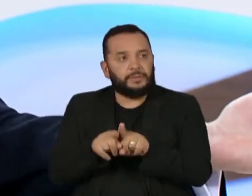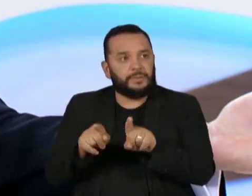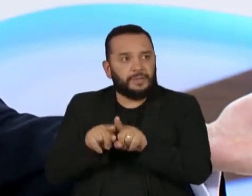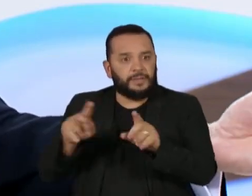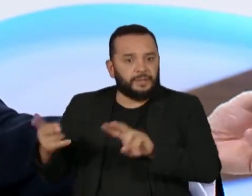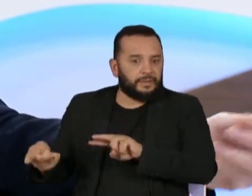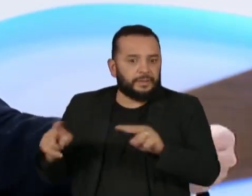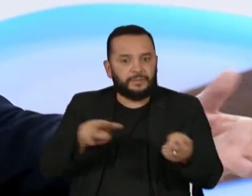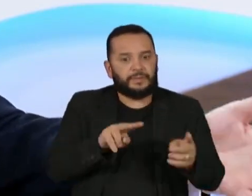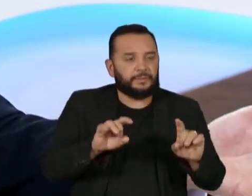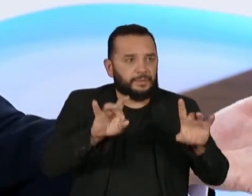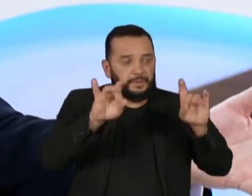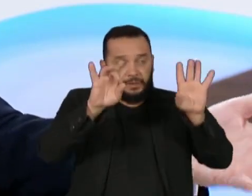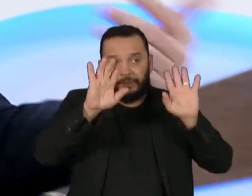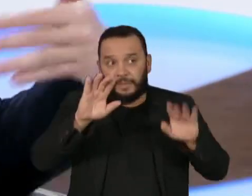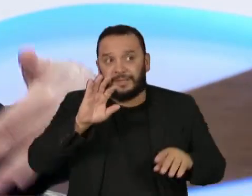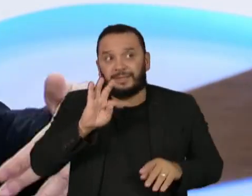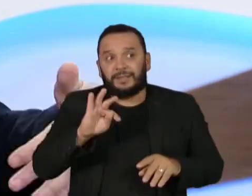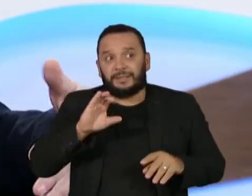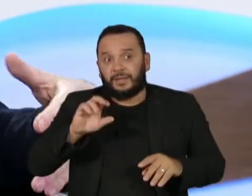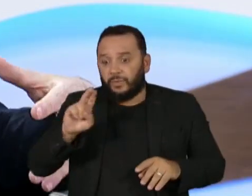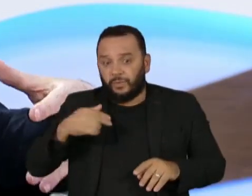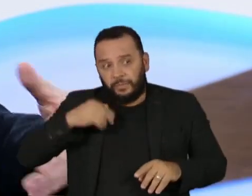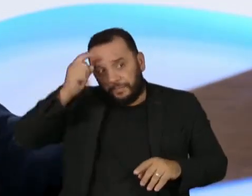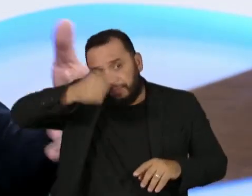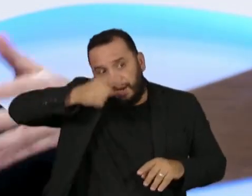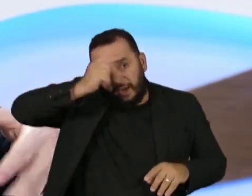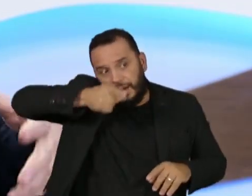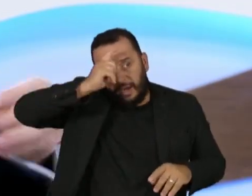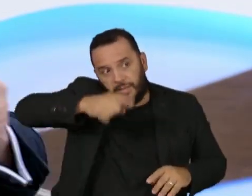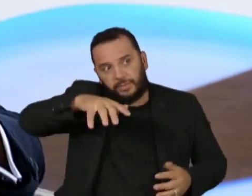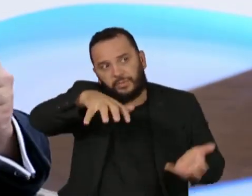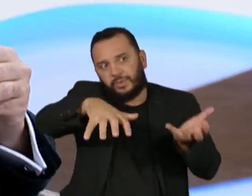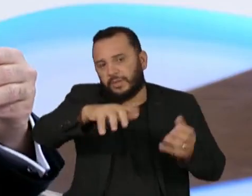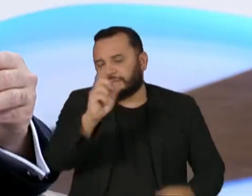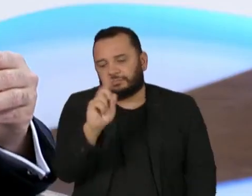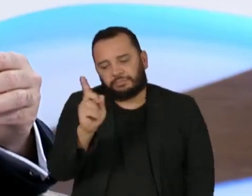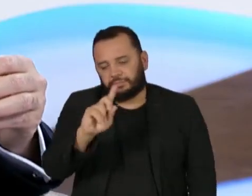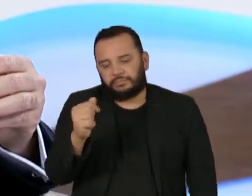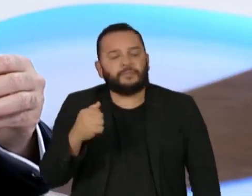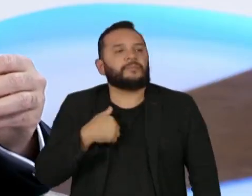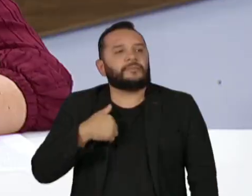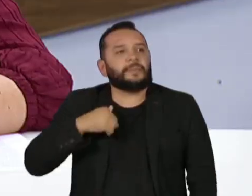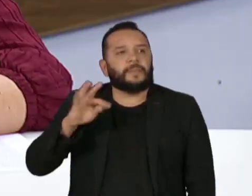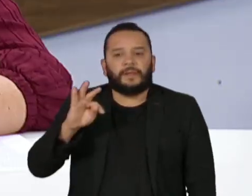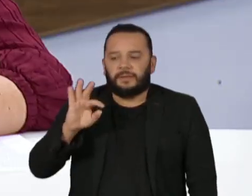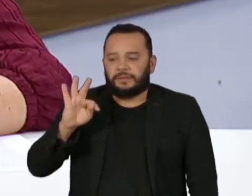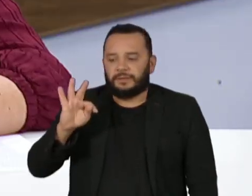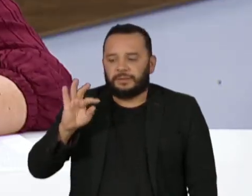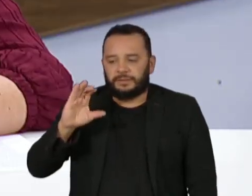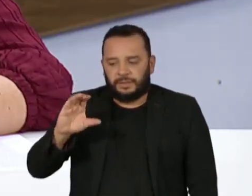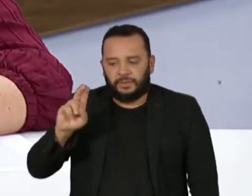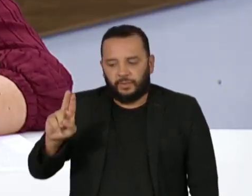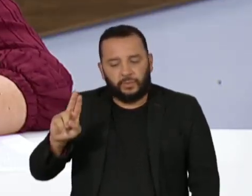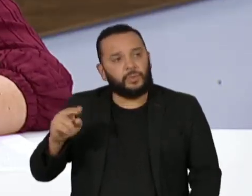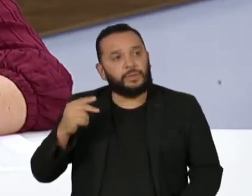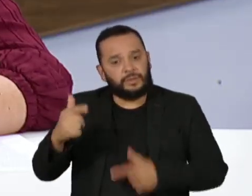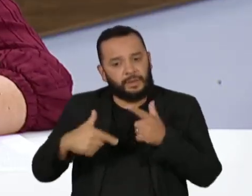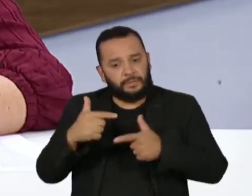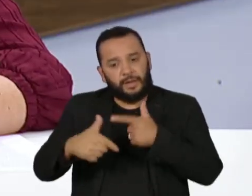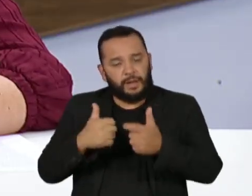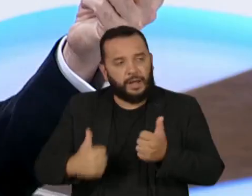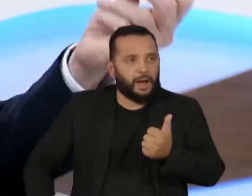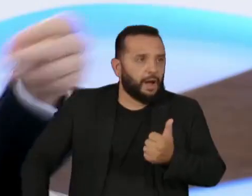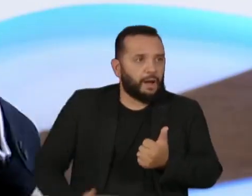o TCU não manda no Congresso, pelo contrário, o TCU é um braço operacional do Congresso. O Congresso tem a competência